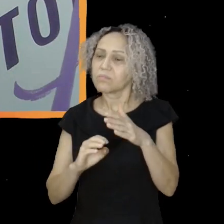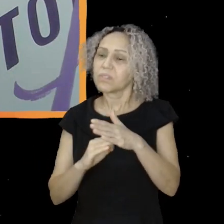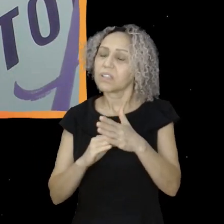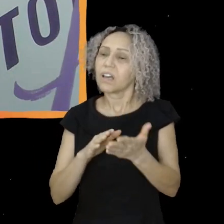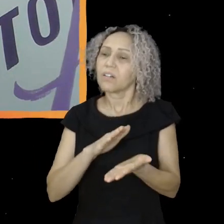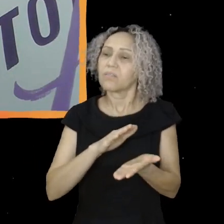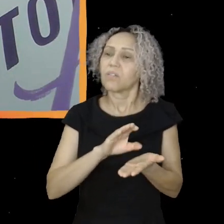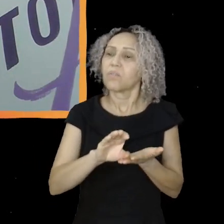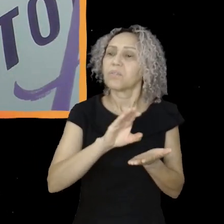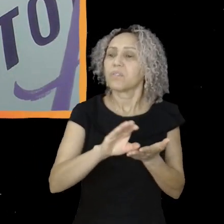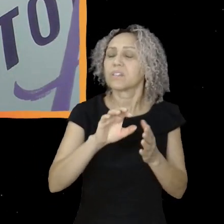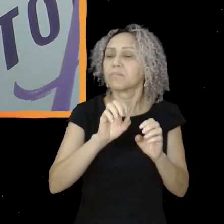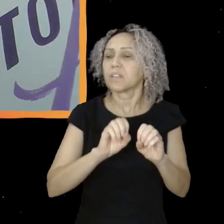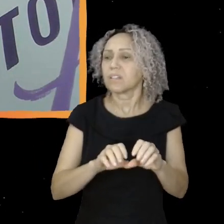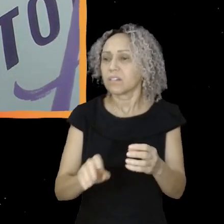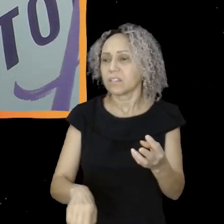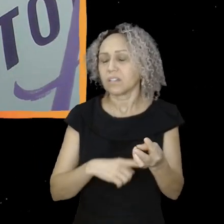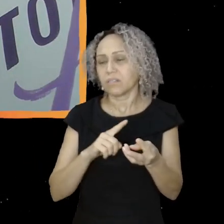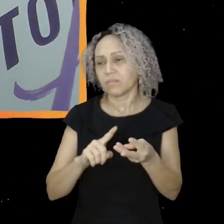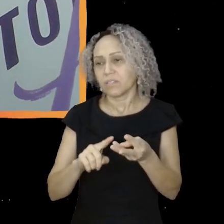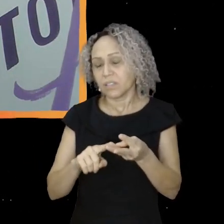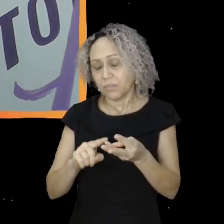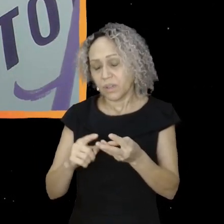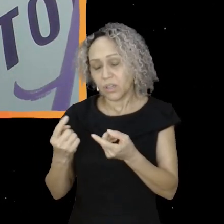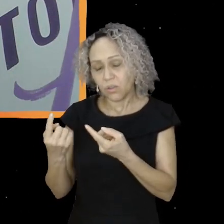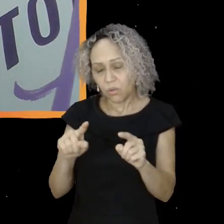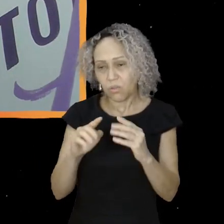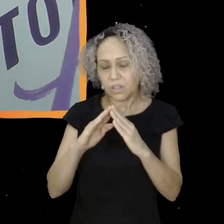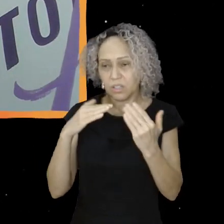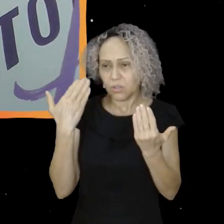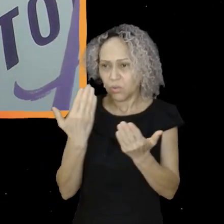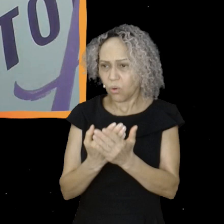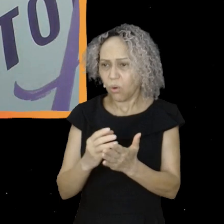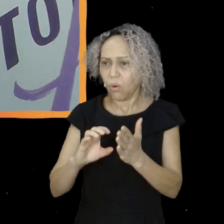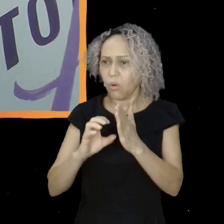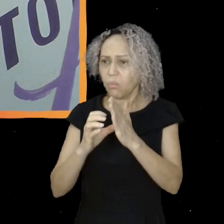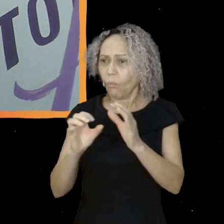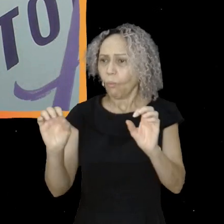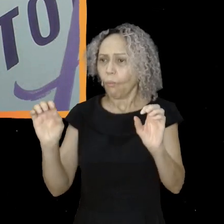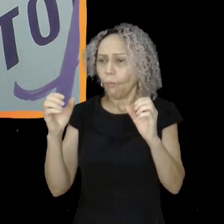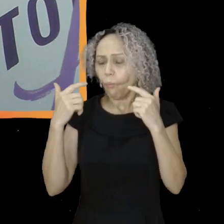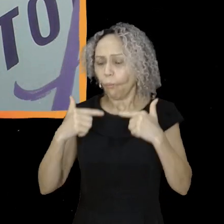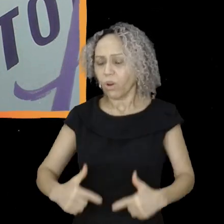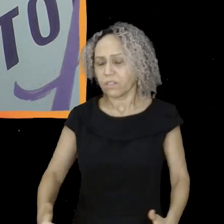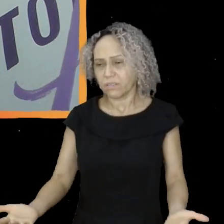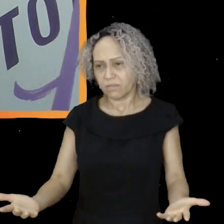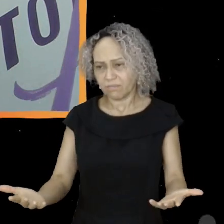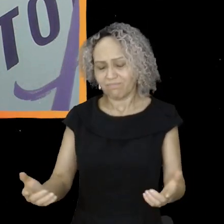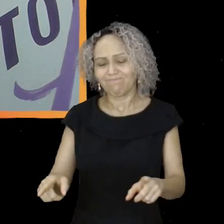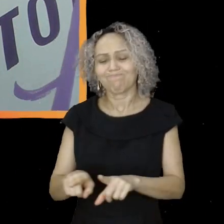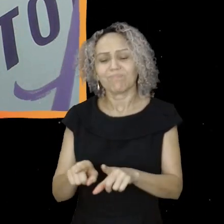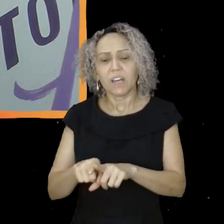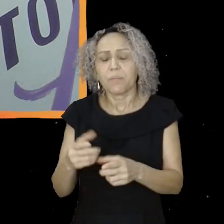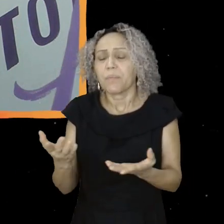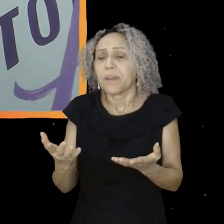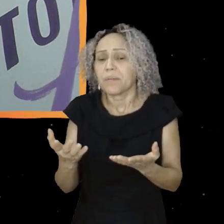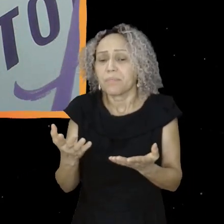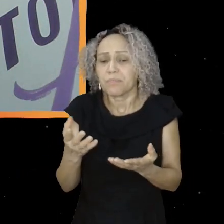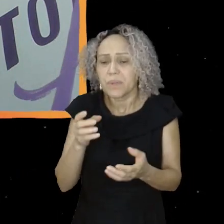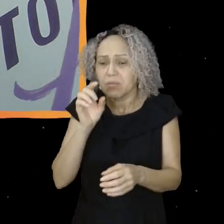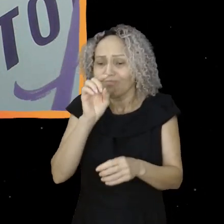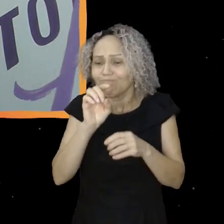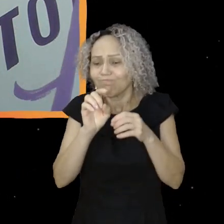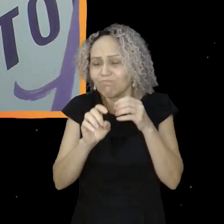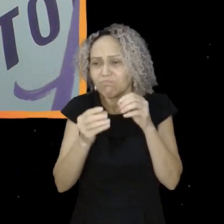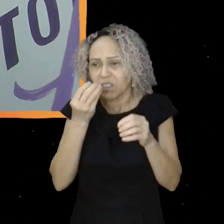como o escola sem partido. Mas, no geral, também pelo descaso com a educação pública. A gente vinha de